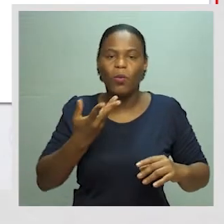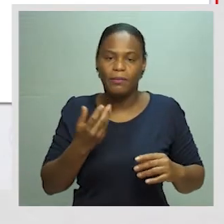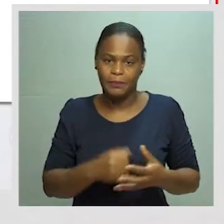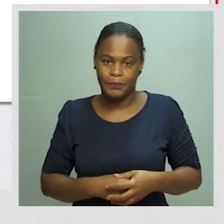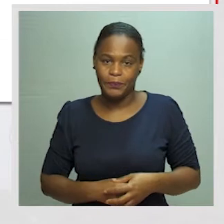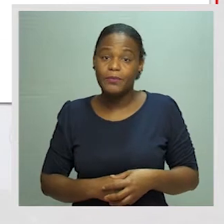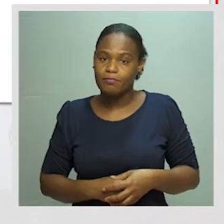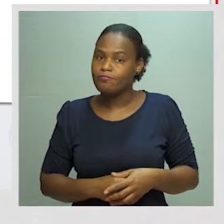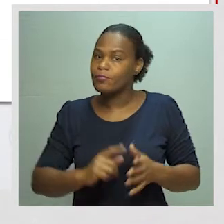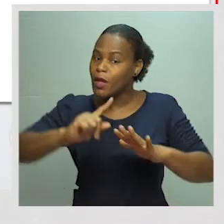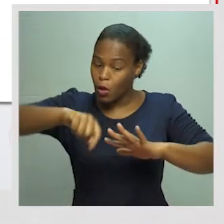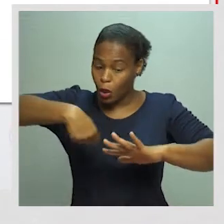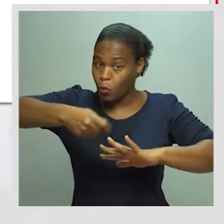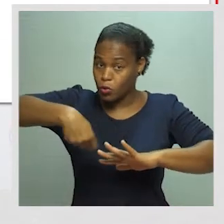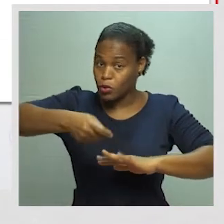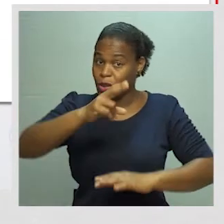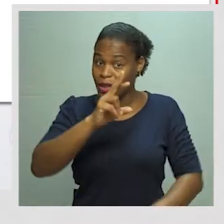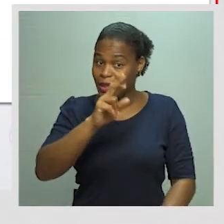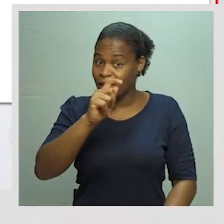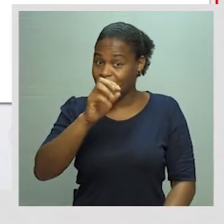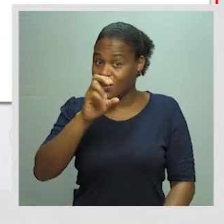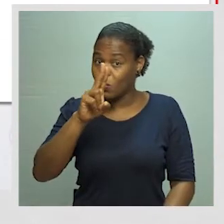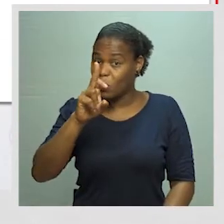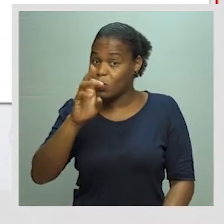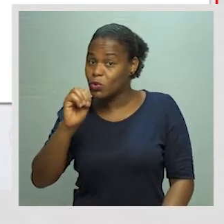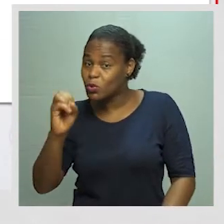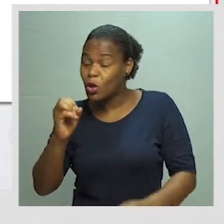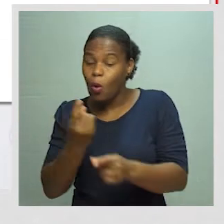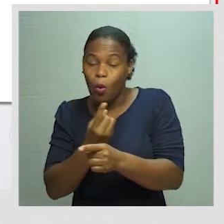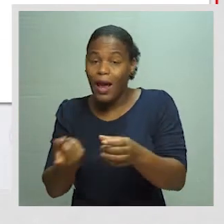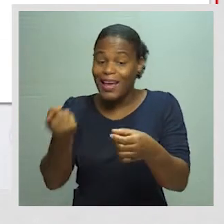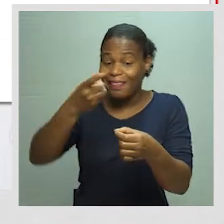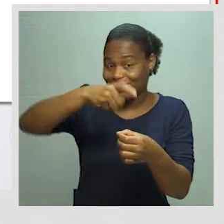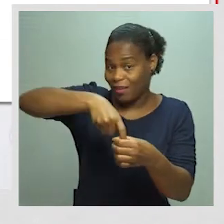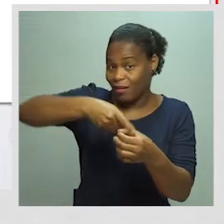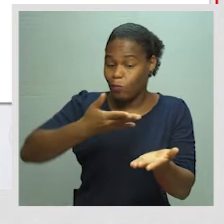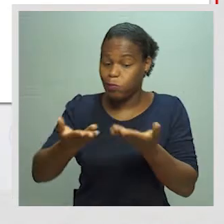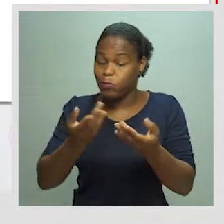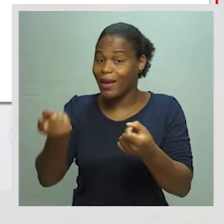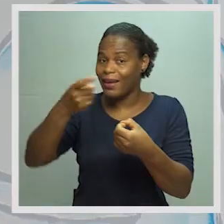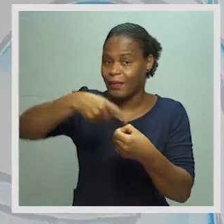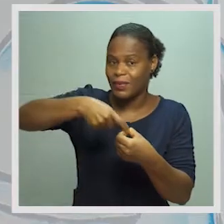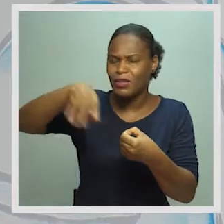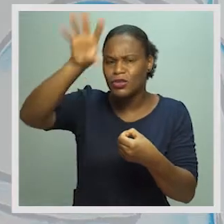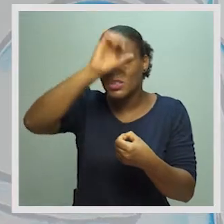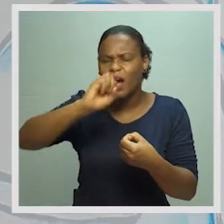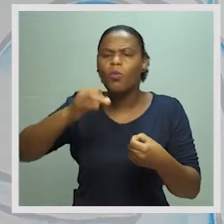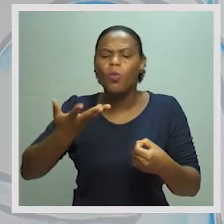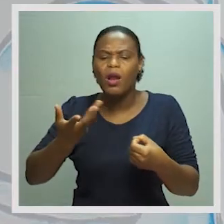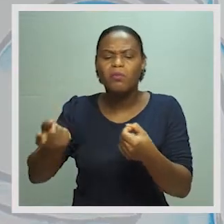Recursos, vocês já sabem que é o fluxo de entrada. No Estado, quais são